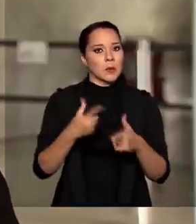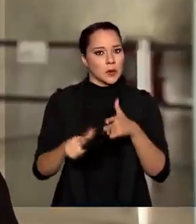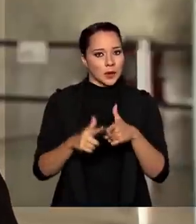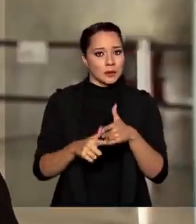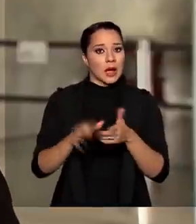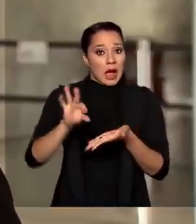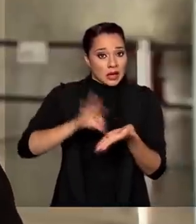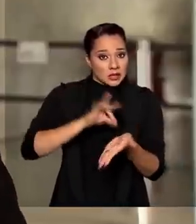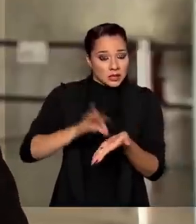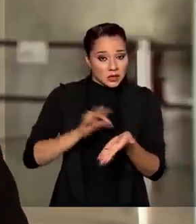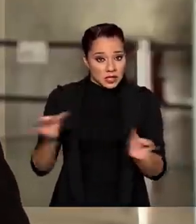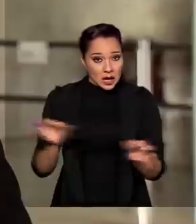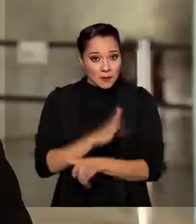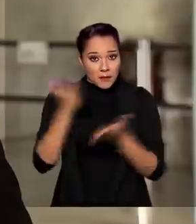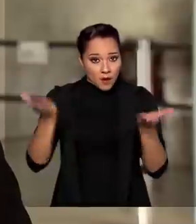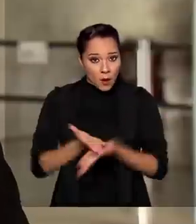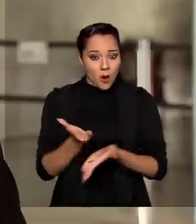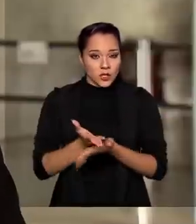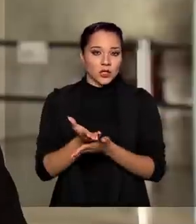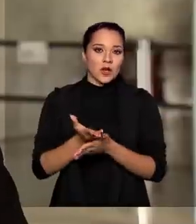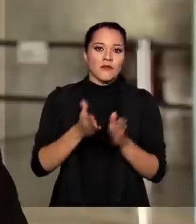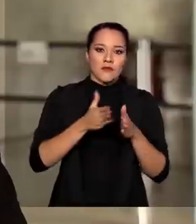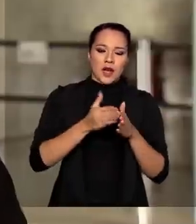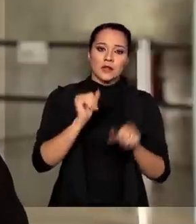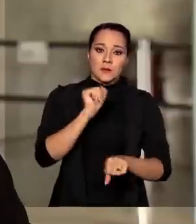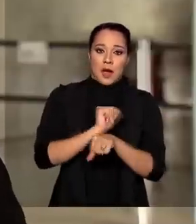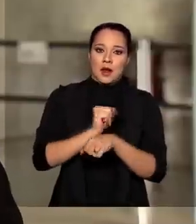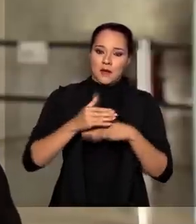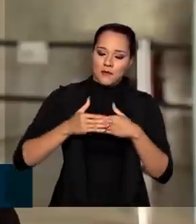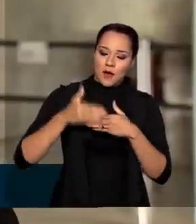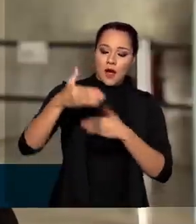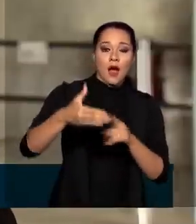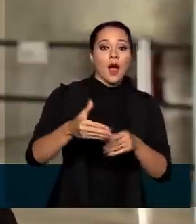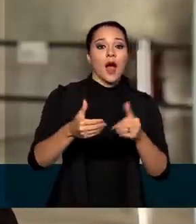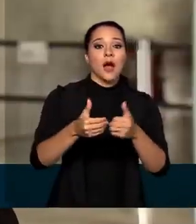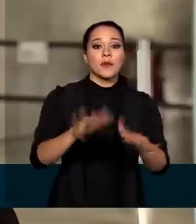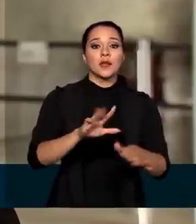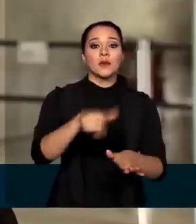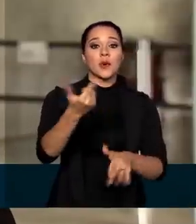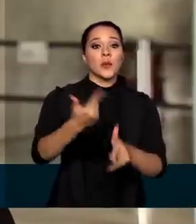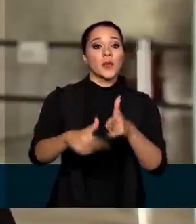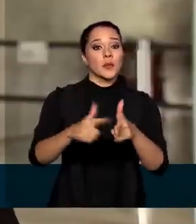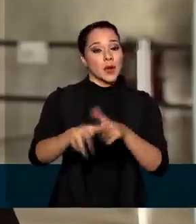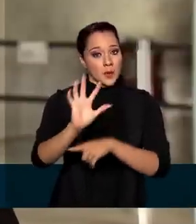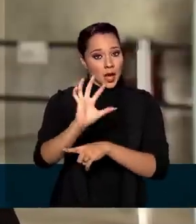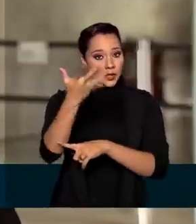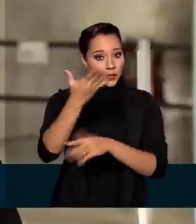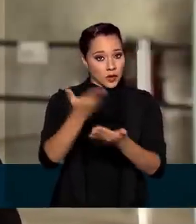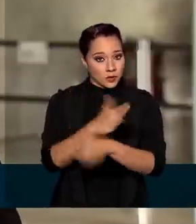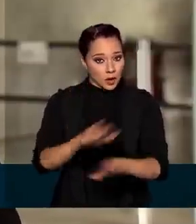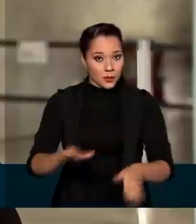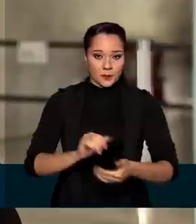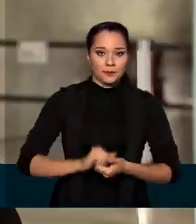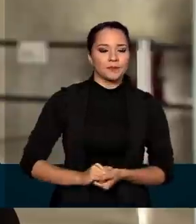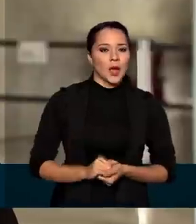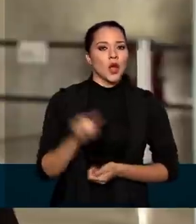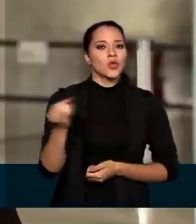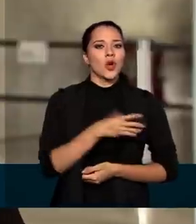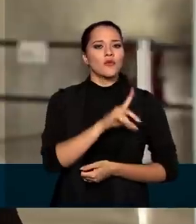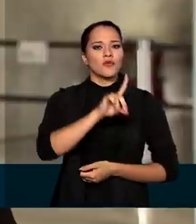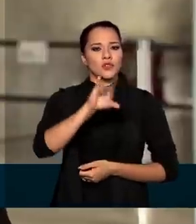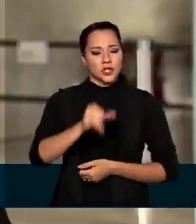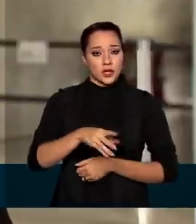inscrições que seriam encerradas hoje serão suspensas e reabertas quando o problema for resolvido. As novas datas